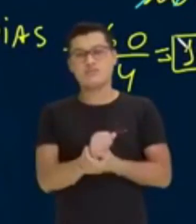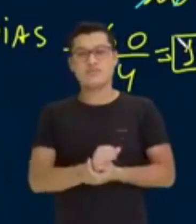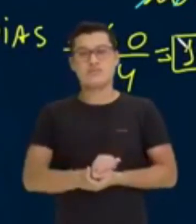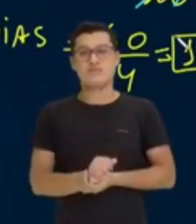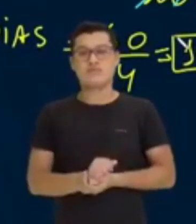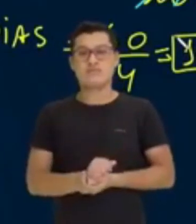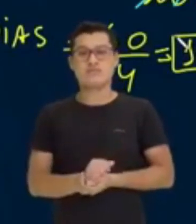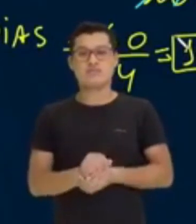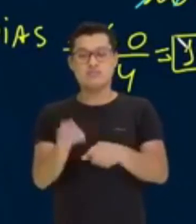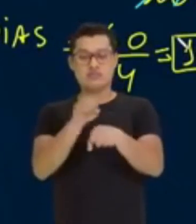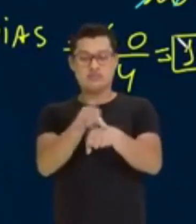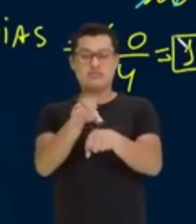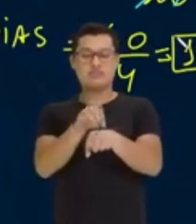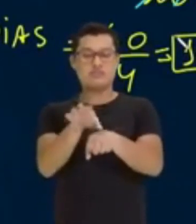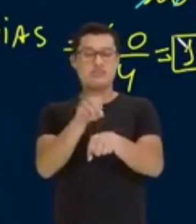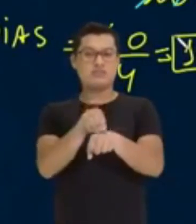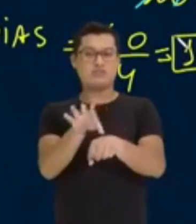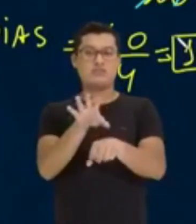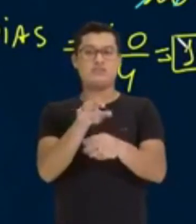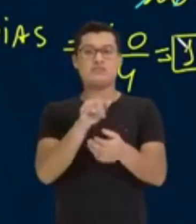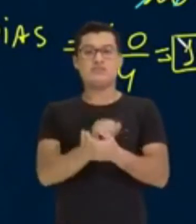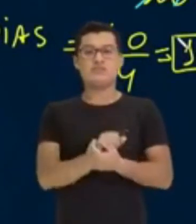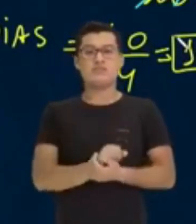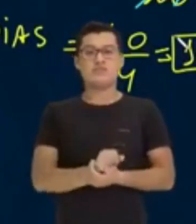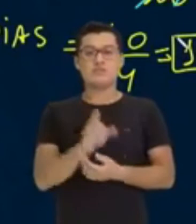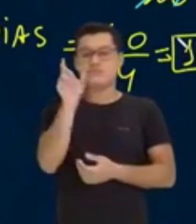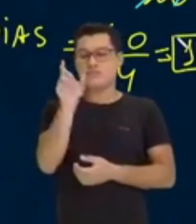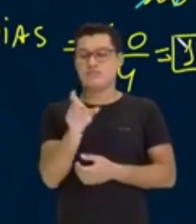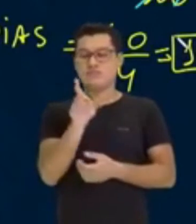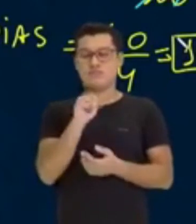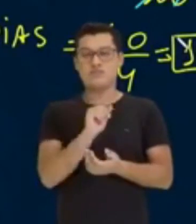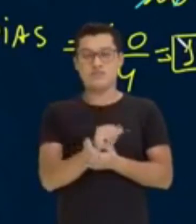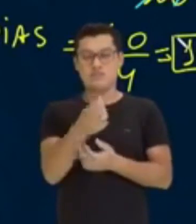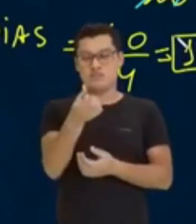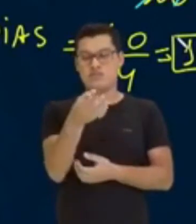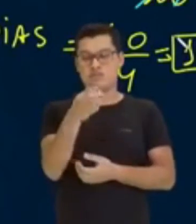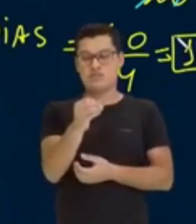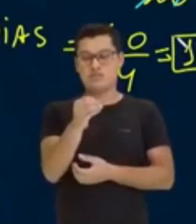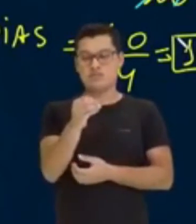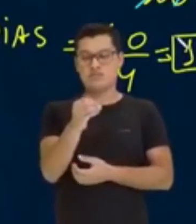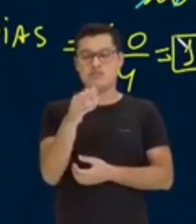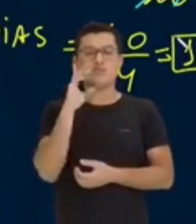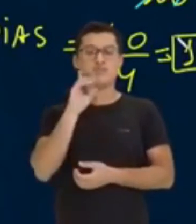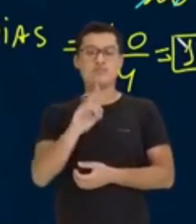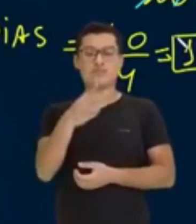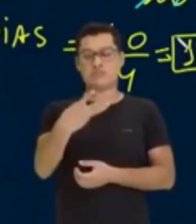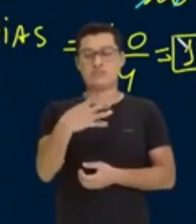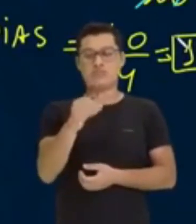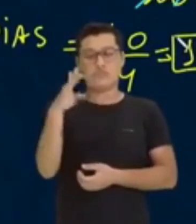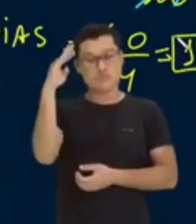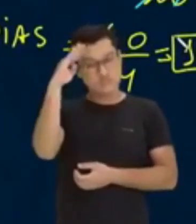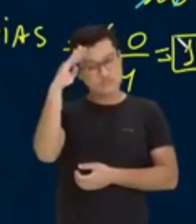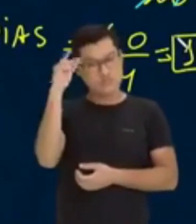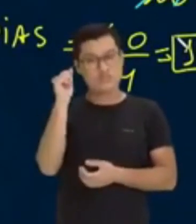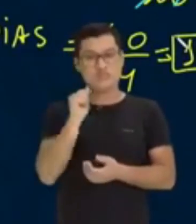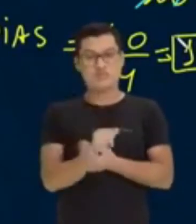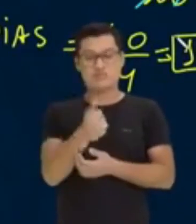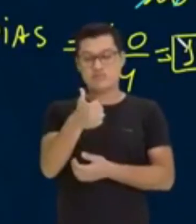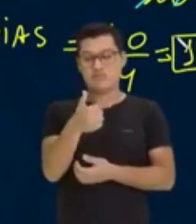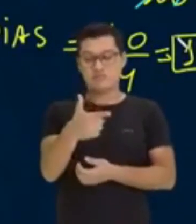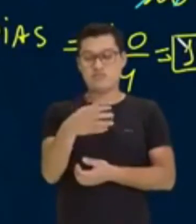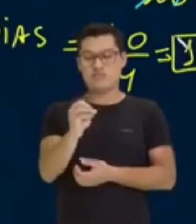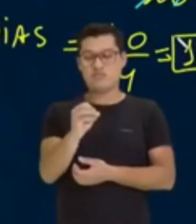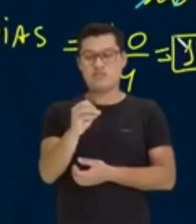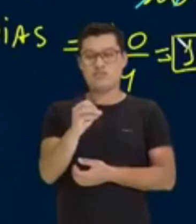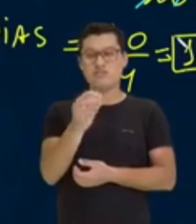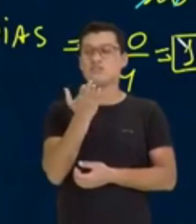poderosa é o seguinte, gente. Se são 60 dias, 30 soldados vão se alimentar. Para 120 soldados